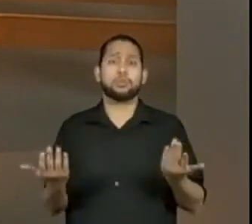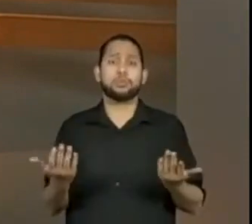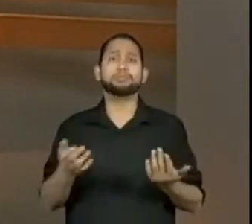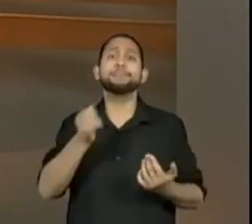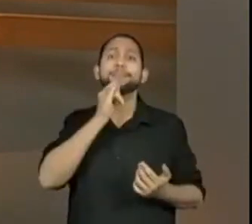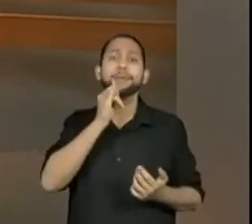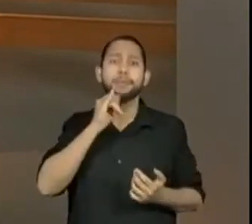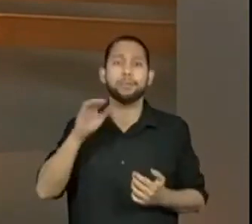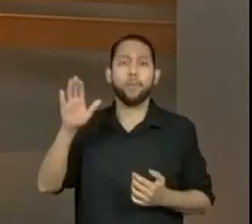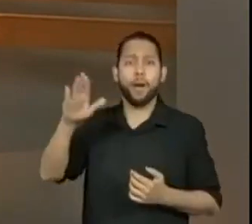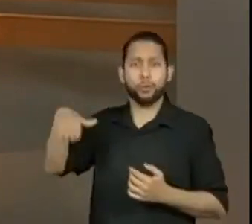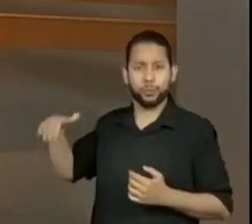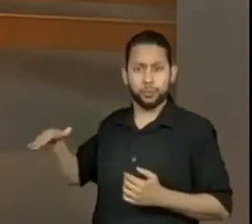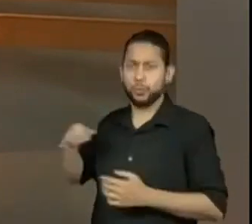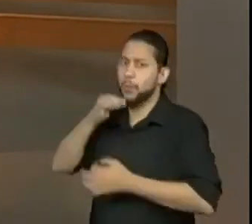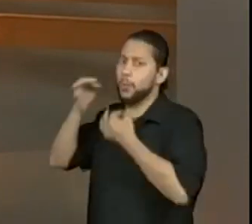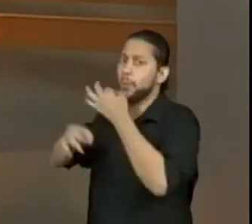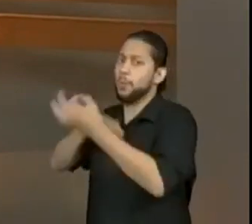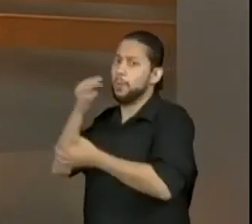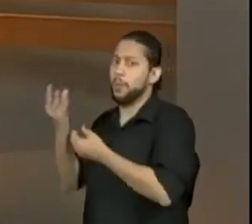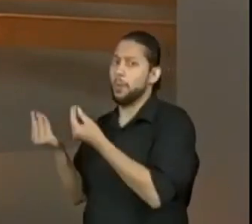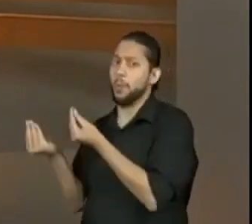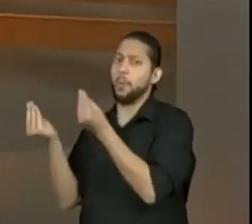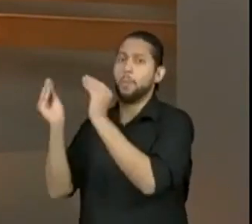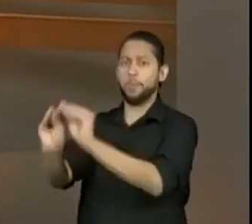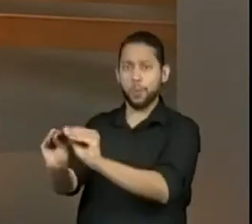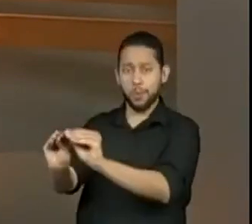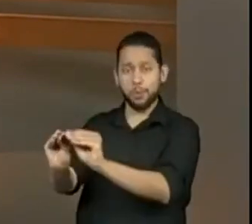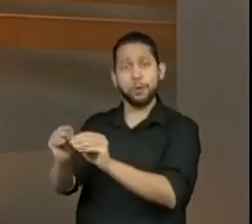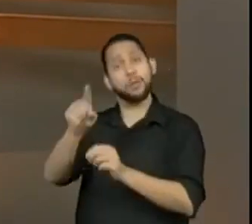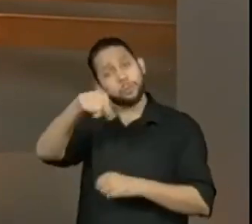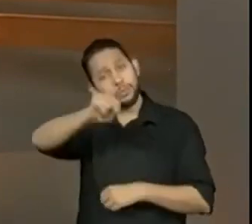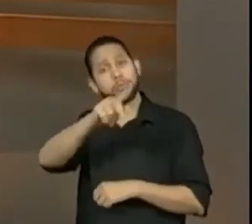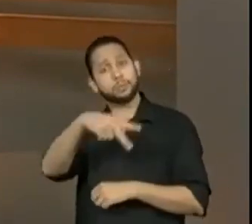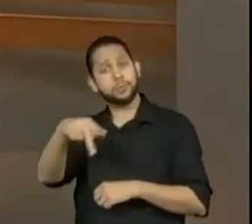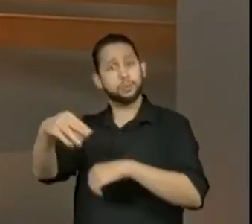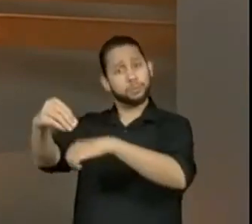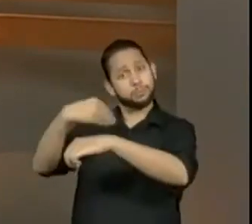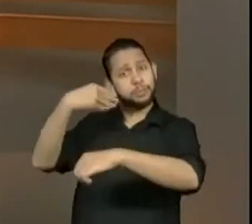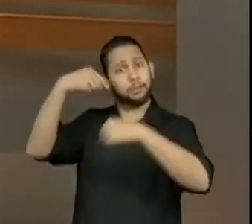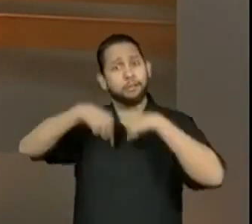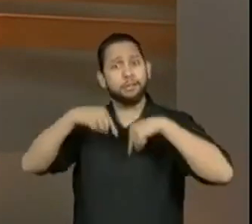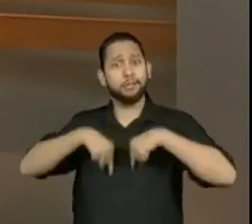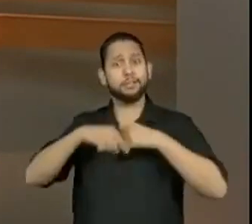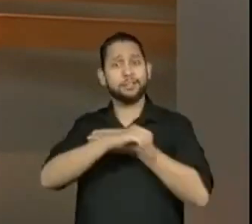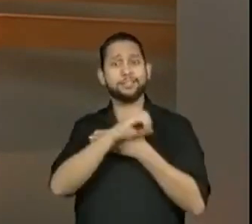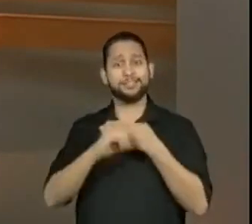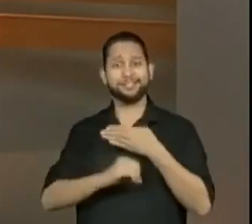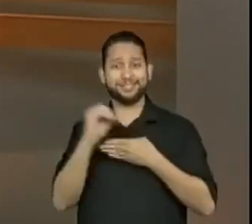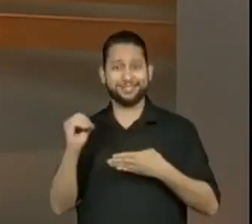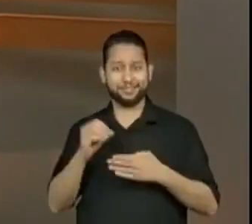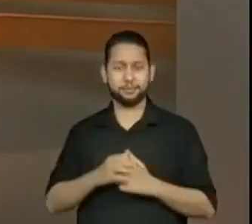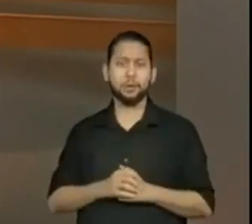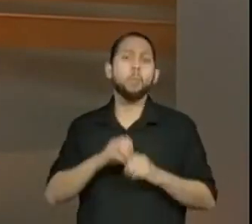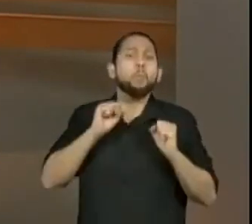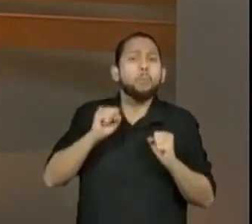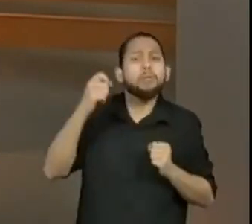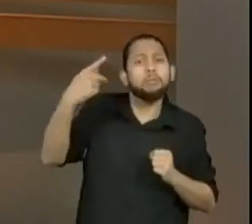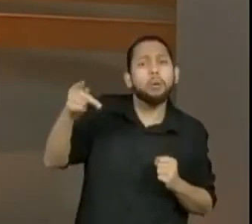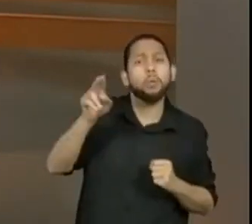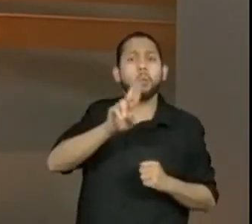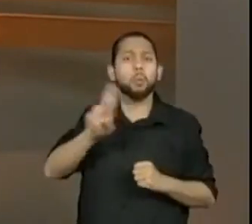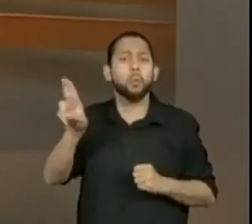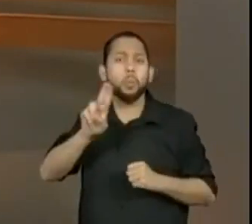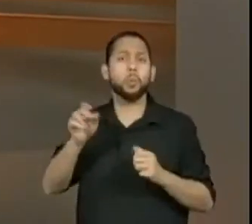a aula, fazendo as inferências e tudo mais, traga as participações deles, as respostas. Pode colocar o nome do aluno